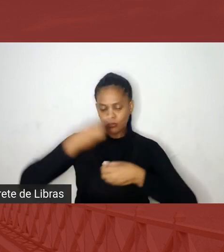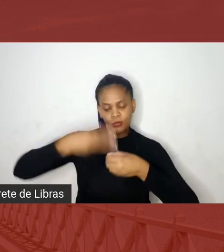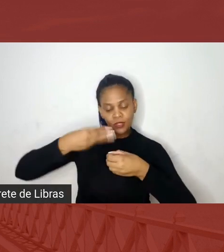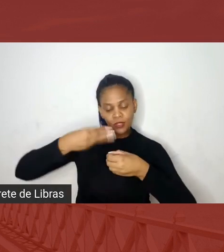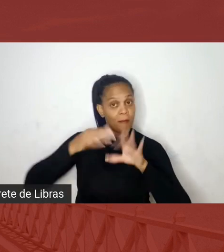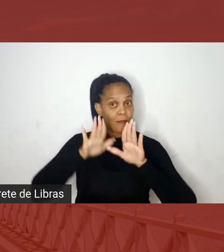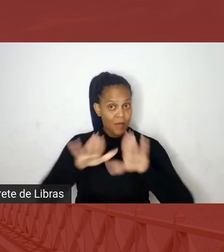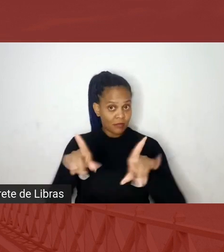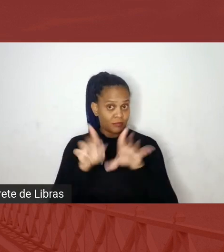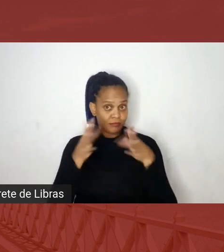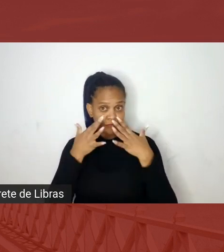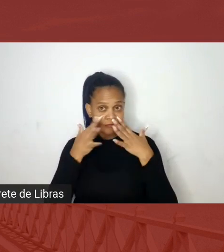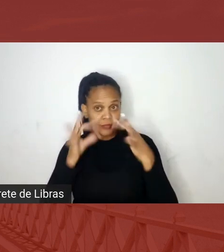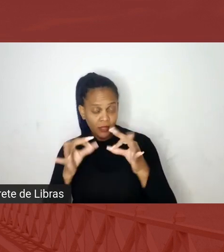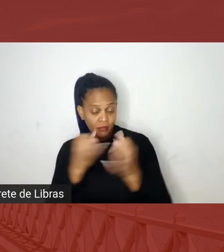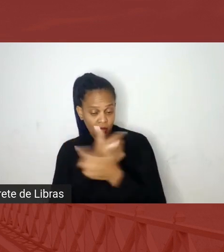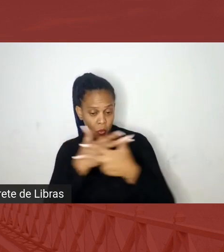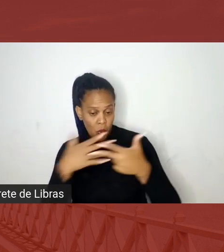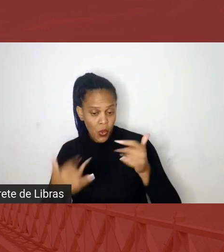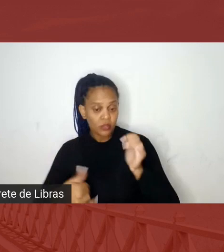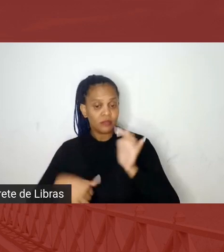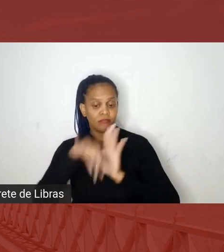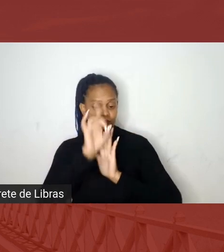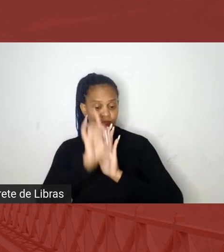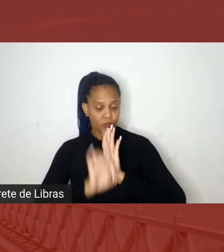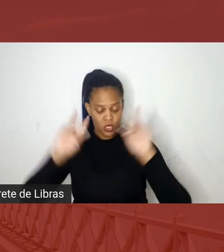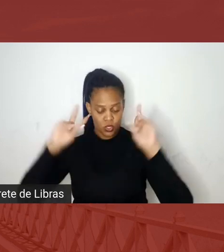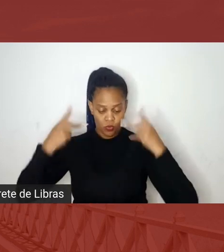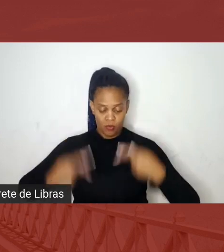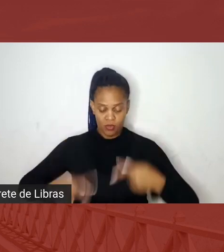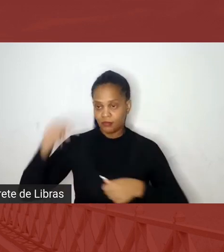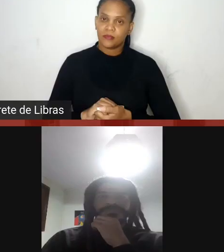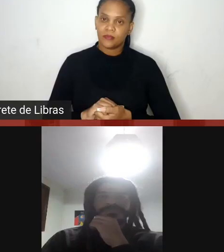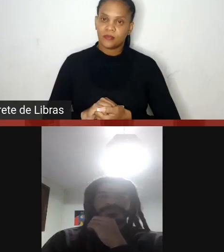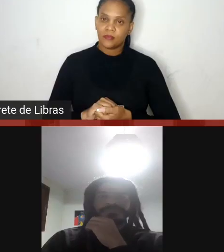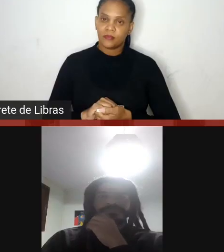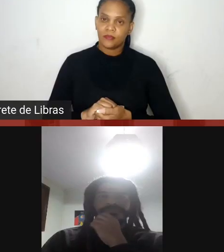garantia dos direitos humanos aqui no município e em toda a região.